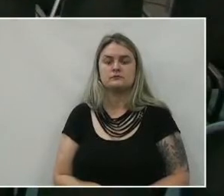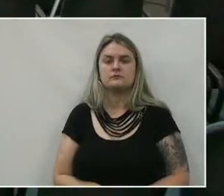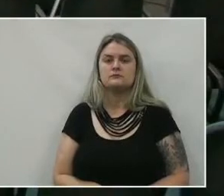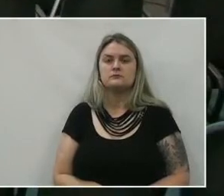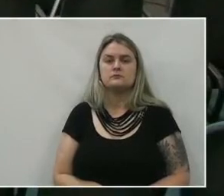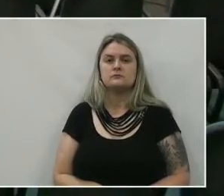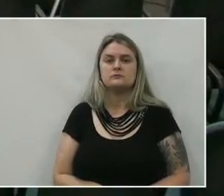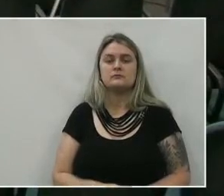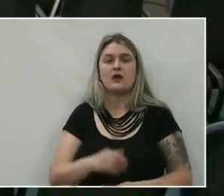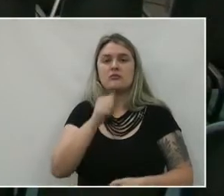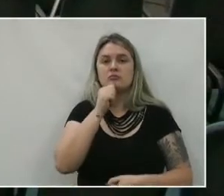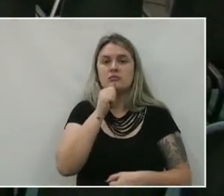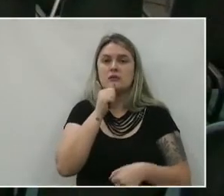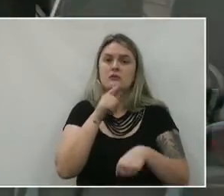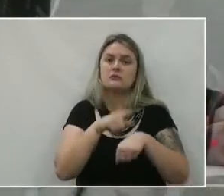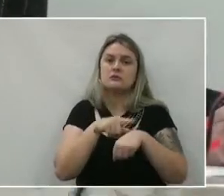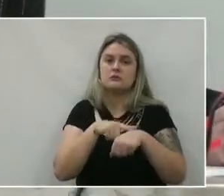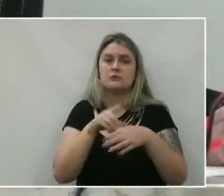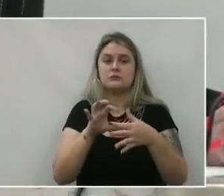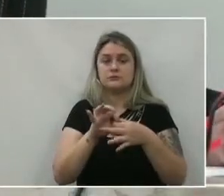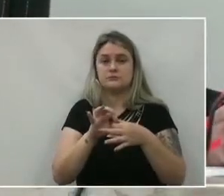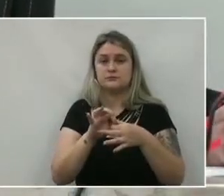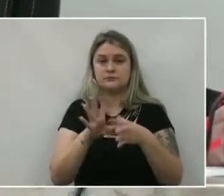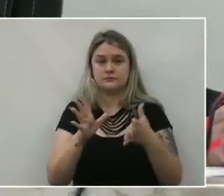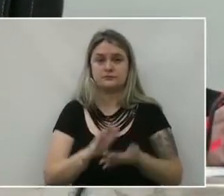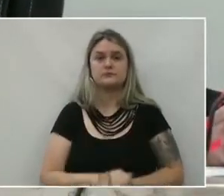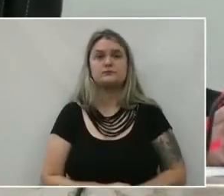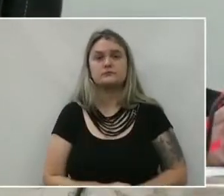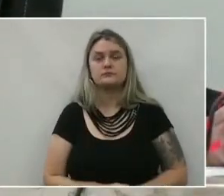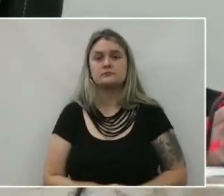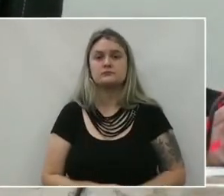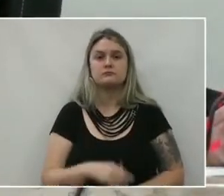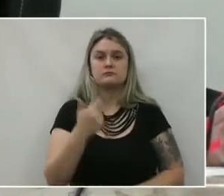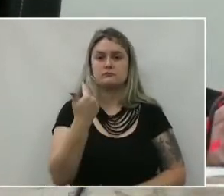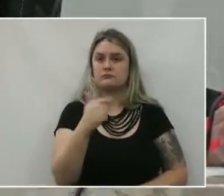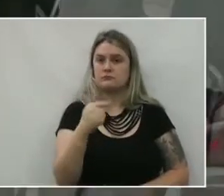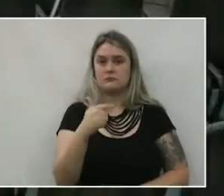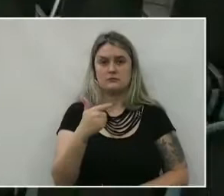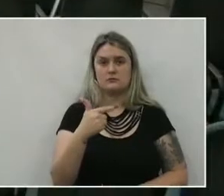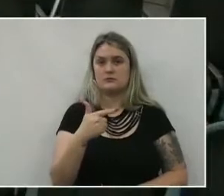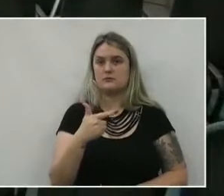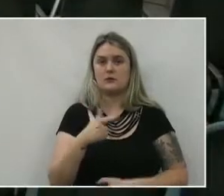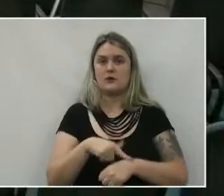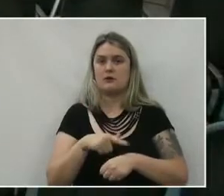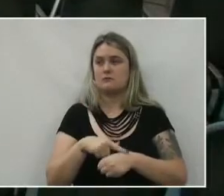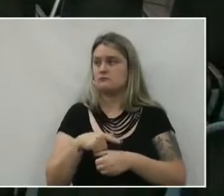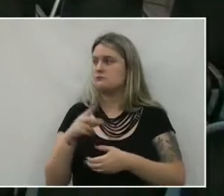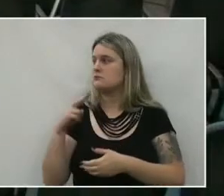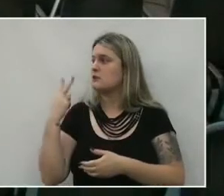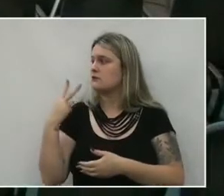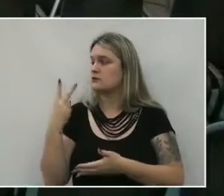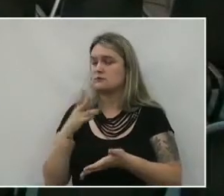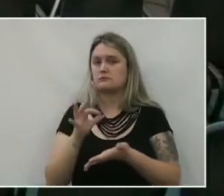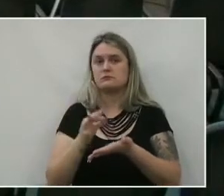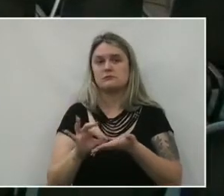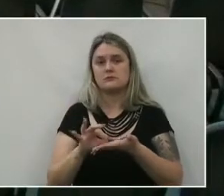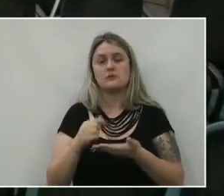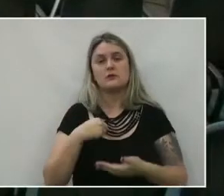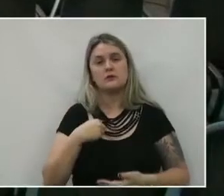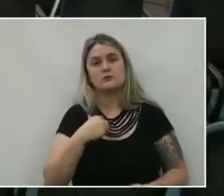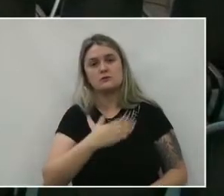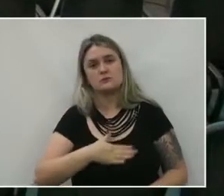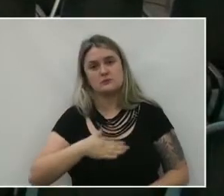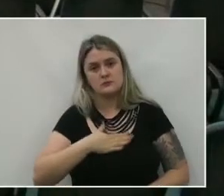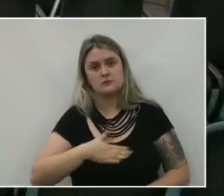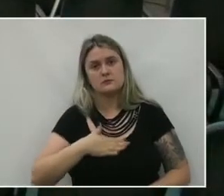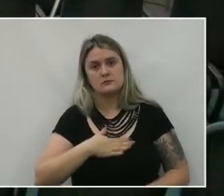A palavra livre ainda Em aberto Não havendo nenhum Dos senhores vereadores Mais inscrito Eu gostaria